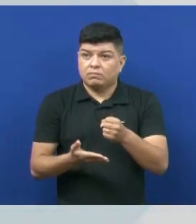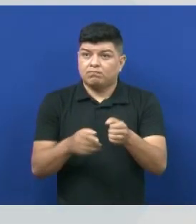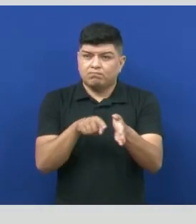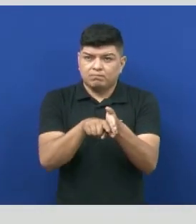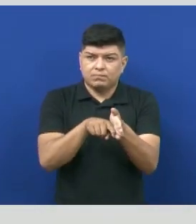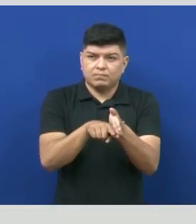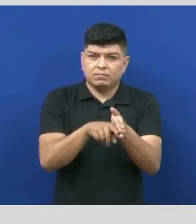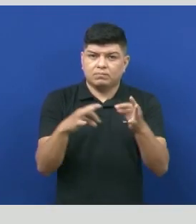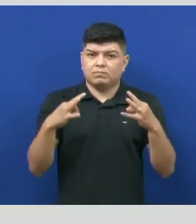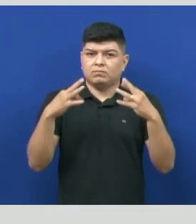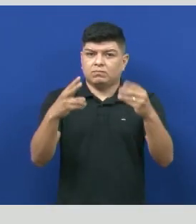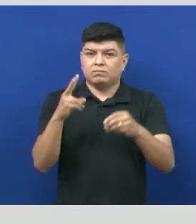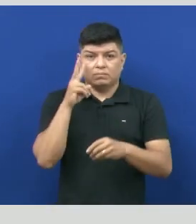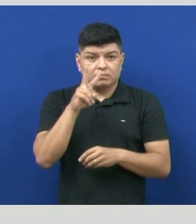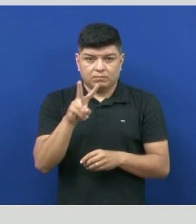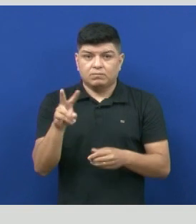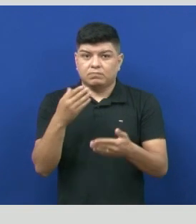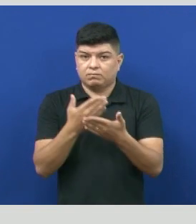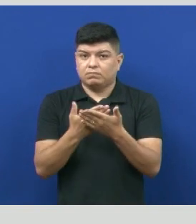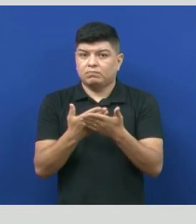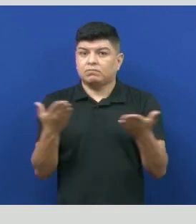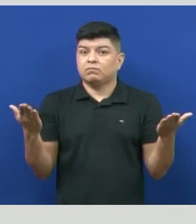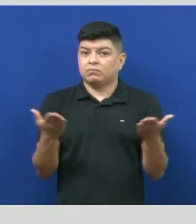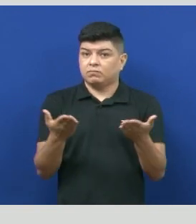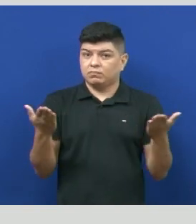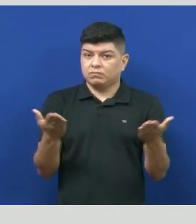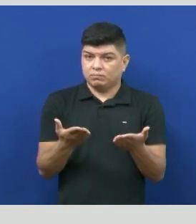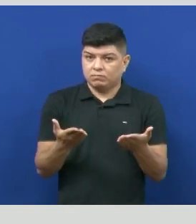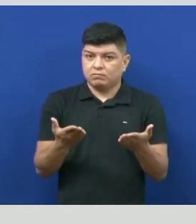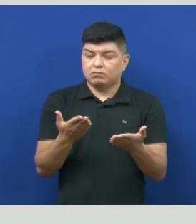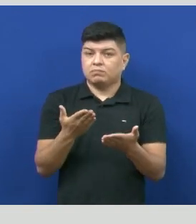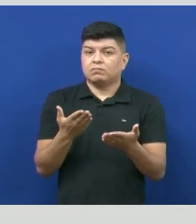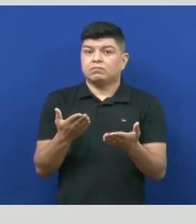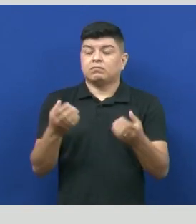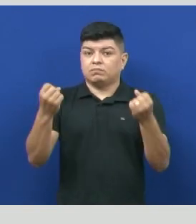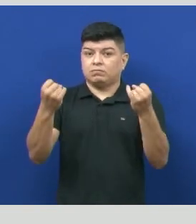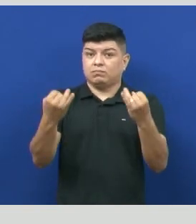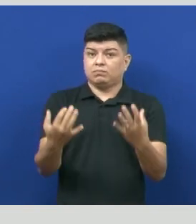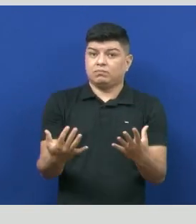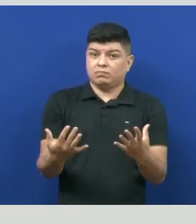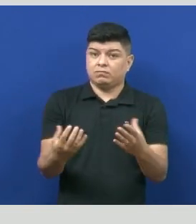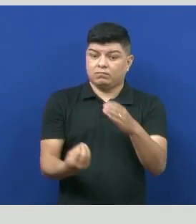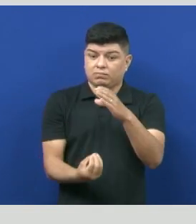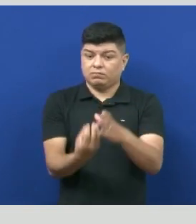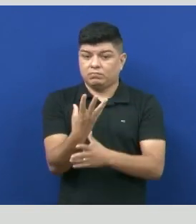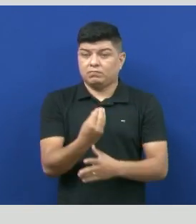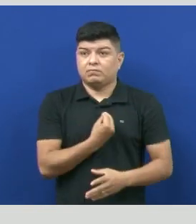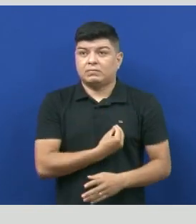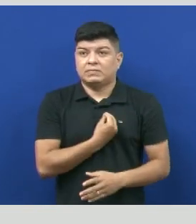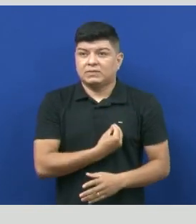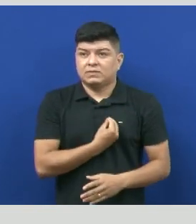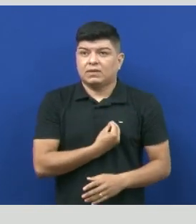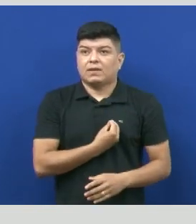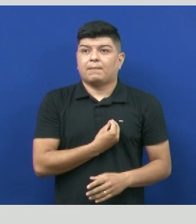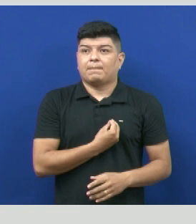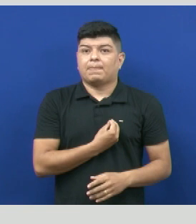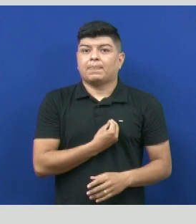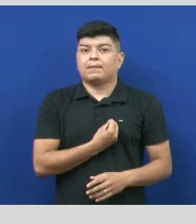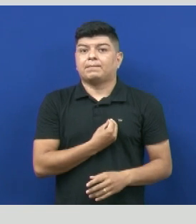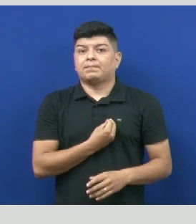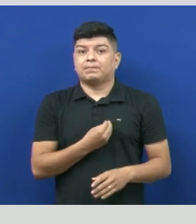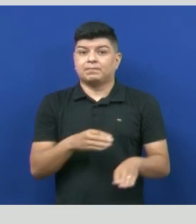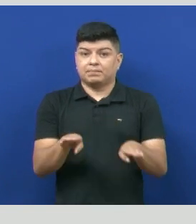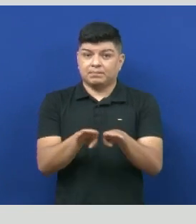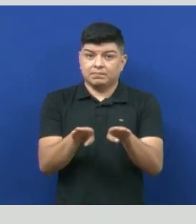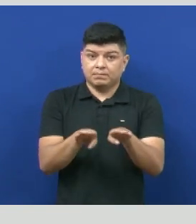revisão do que a gente viu, né? Hoje, nessa nossa aula, a gente falou sobre a origem da vida, né? Falamos